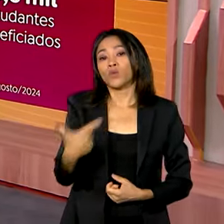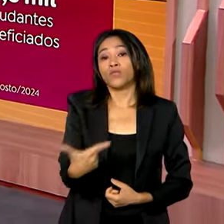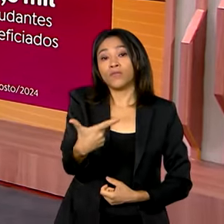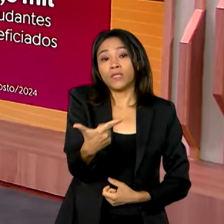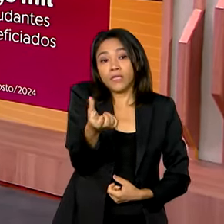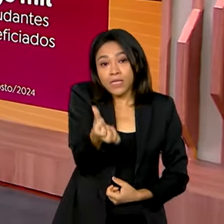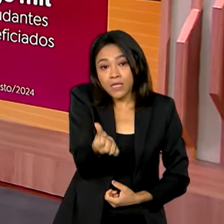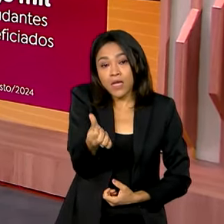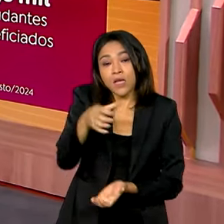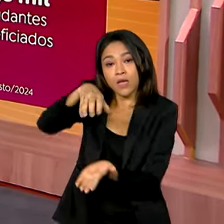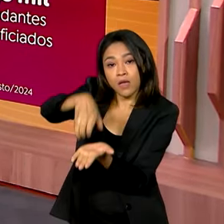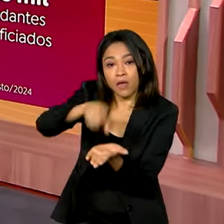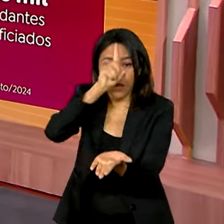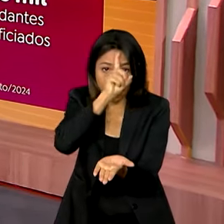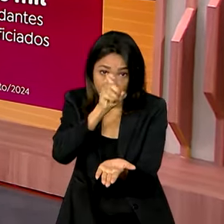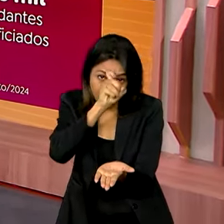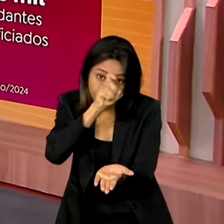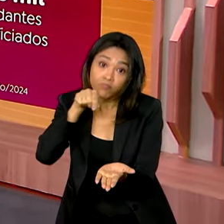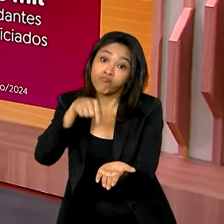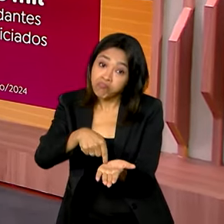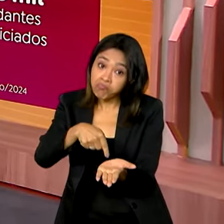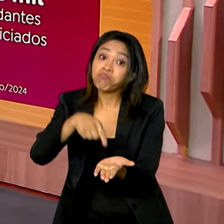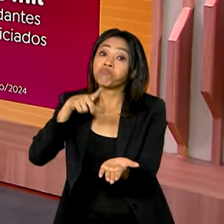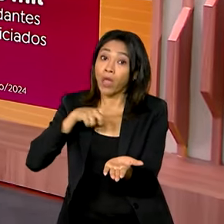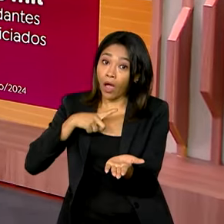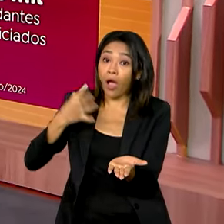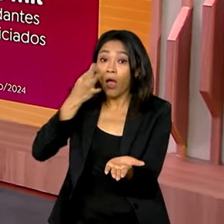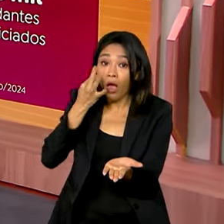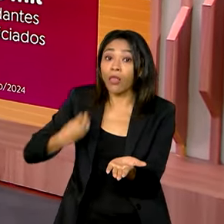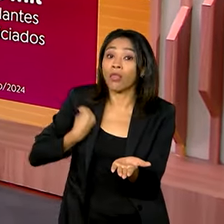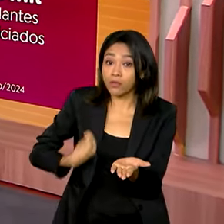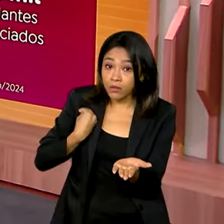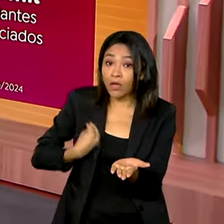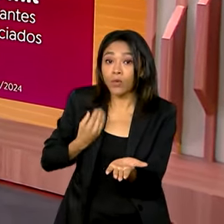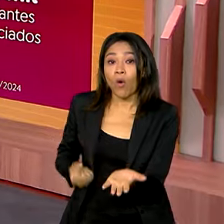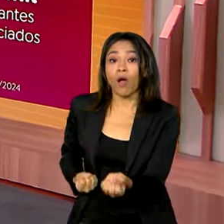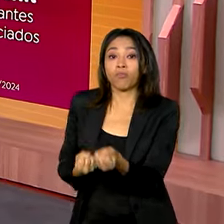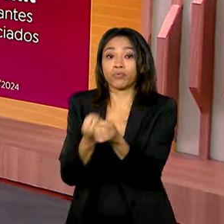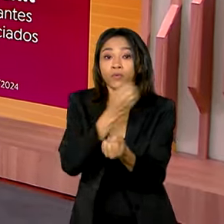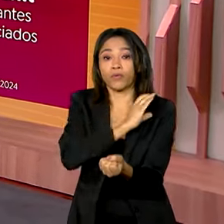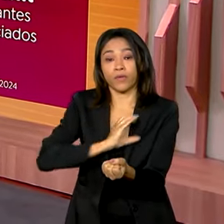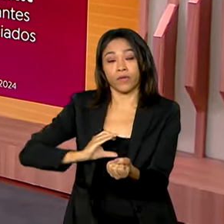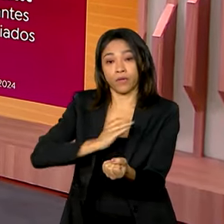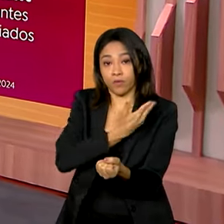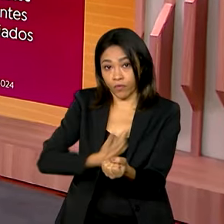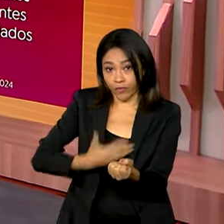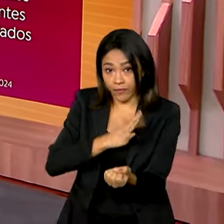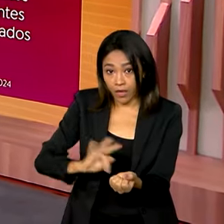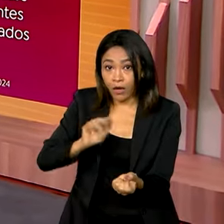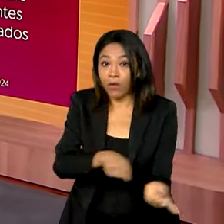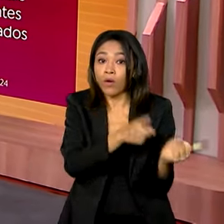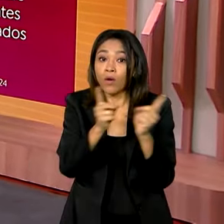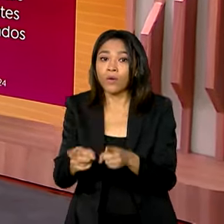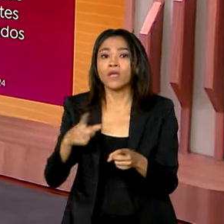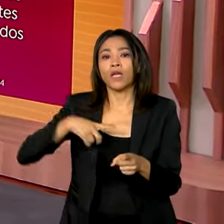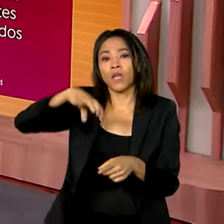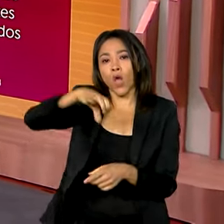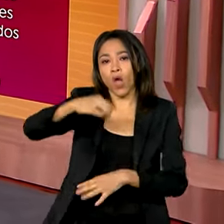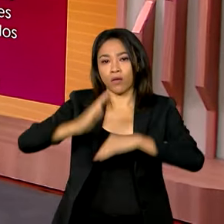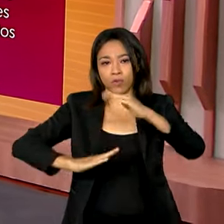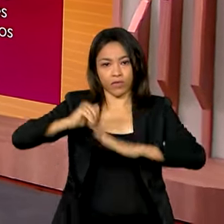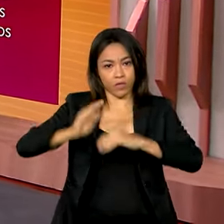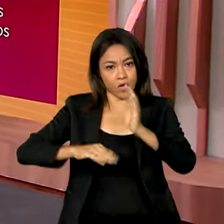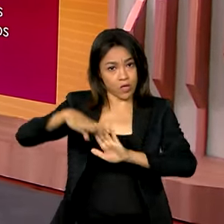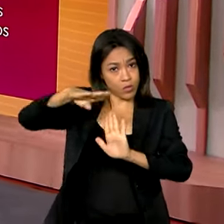unidades básicas funcionam na cidade com custeio federal e o município conta ainda com nove profissionais do Mais